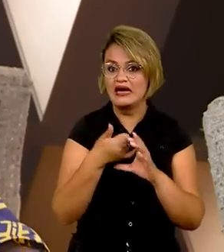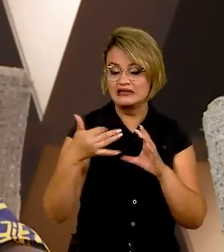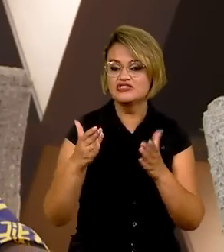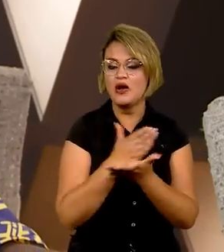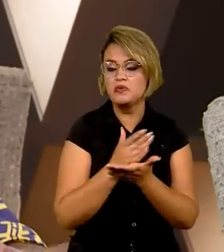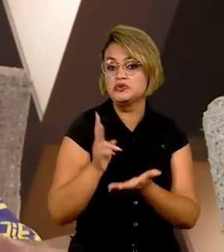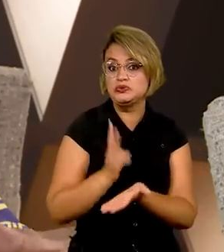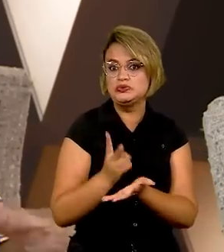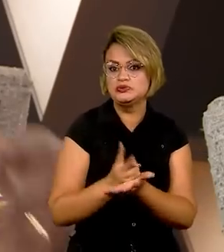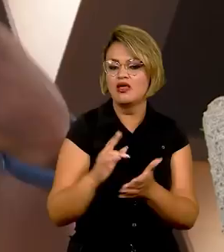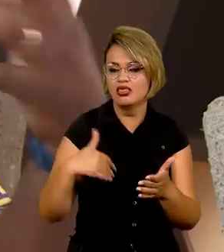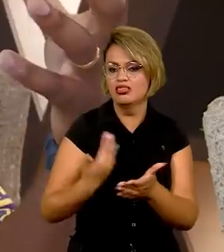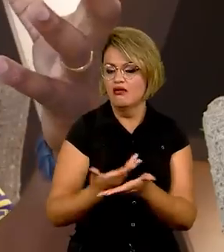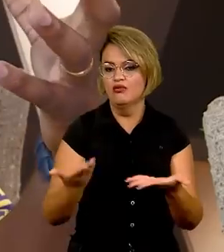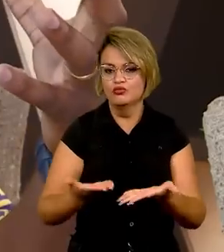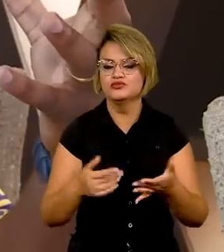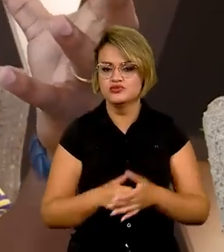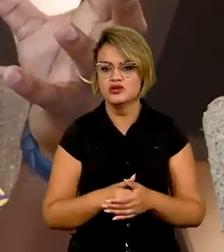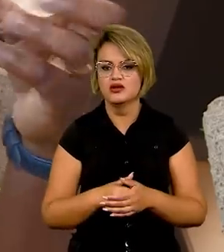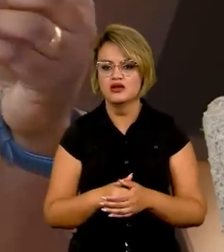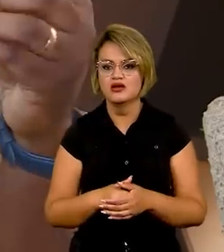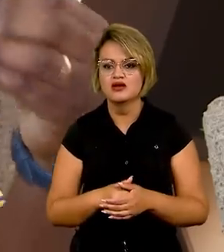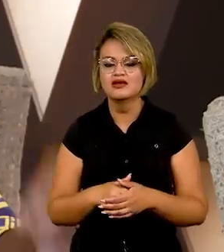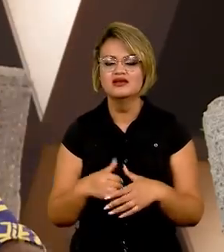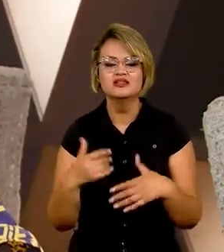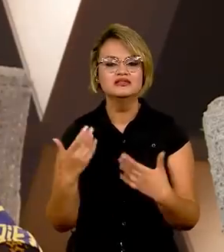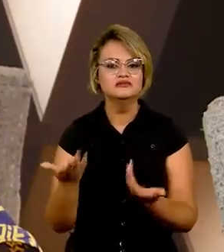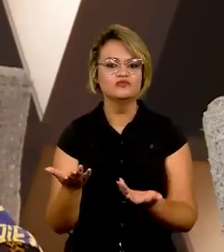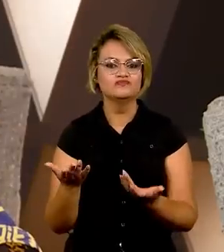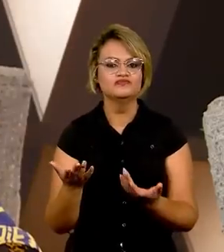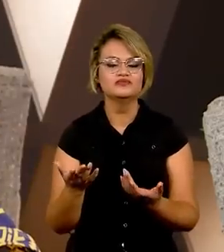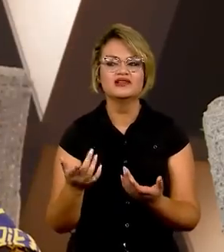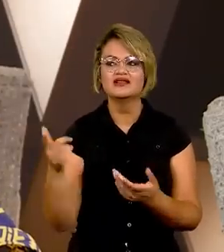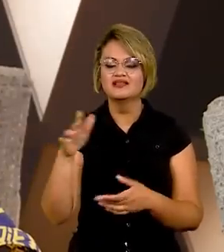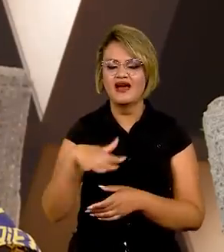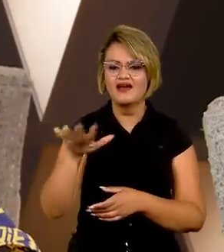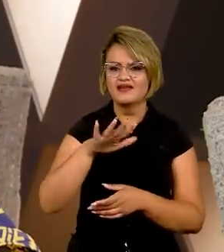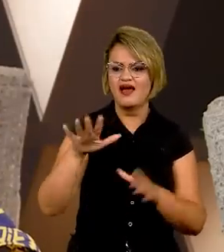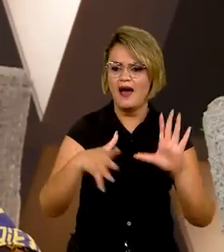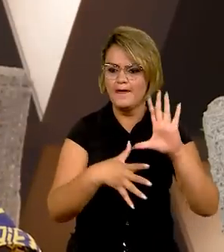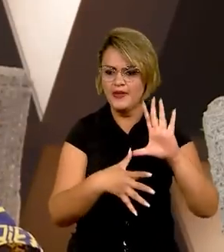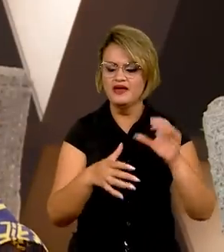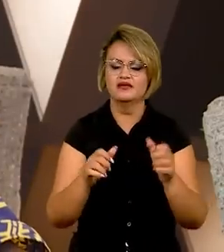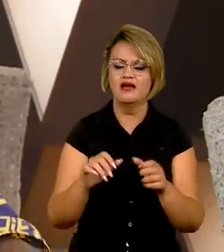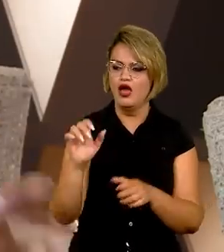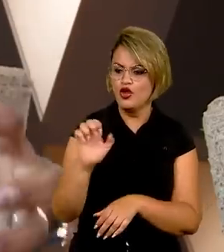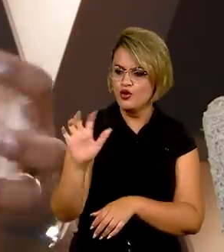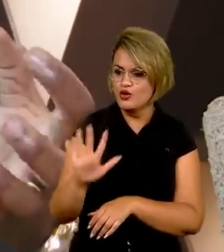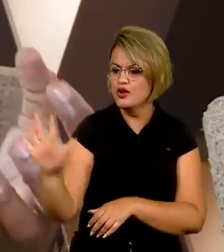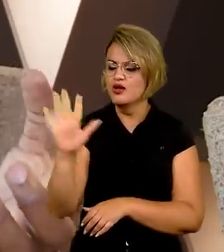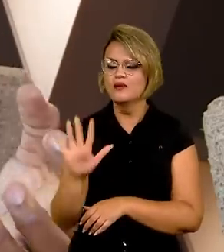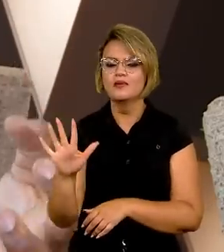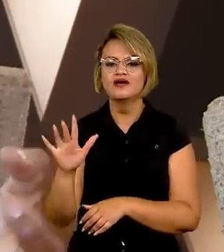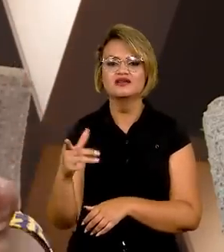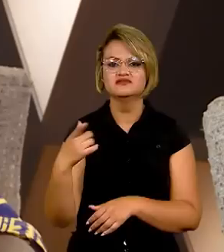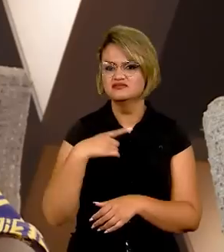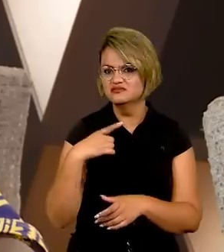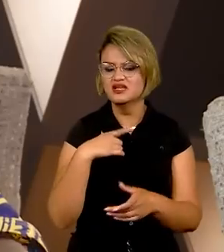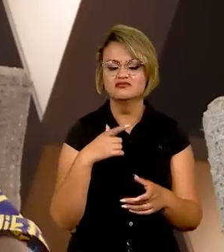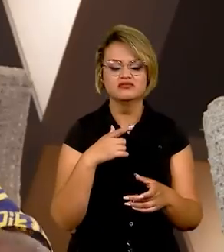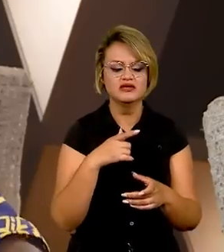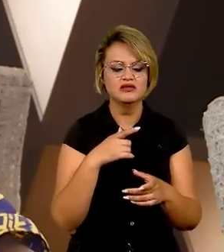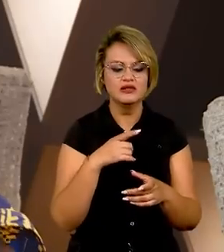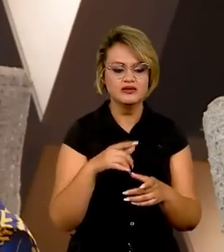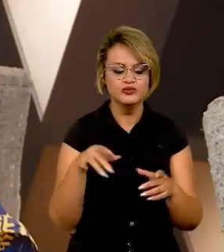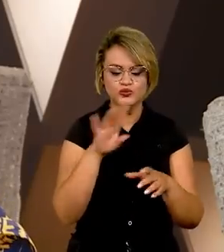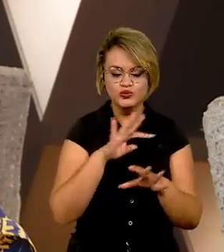tanto na América quanto na Europa, é fundido